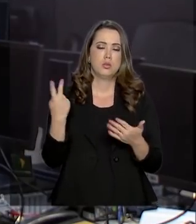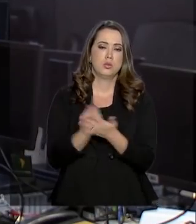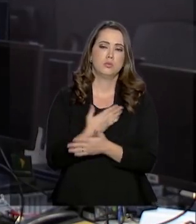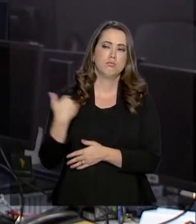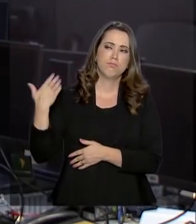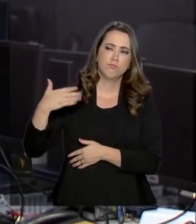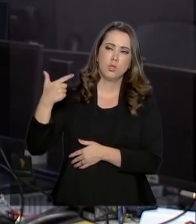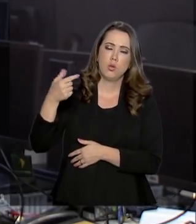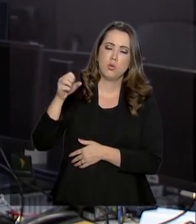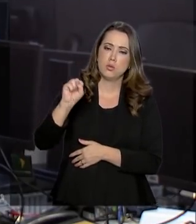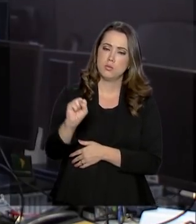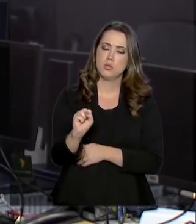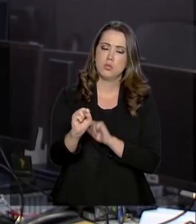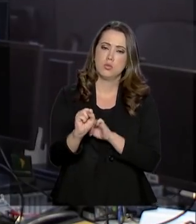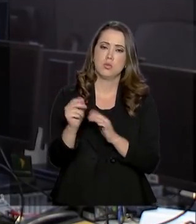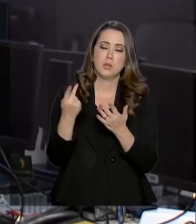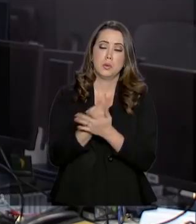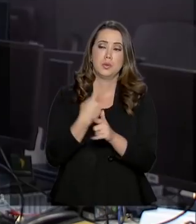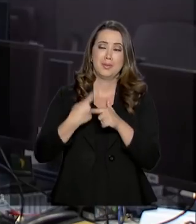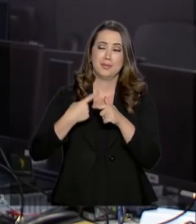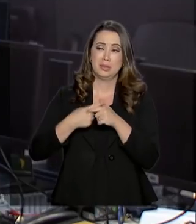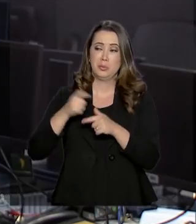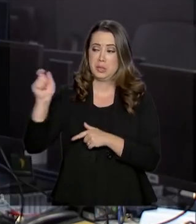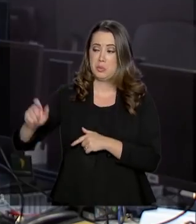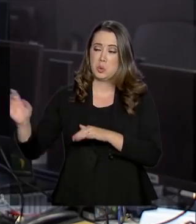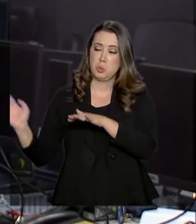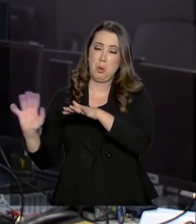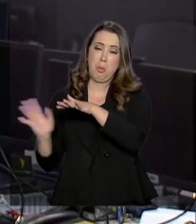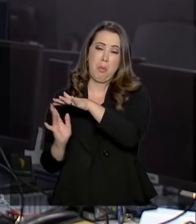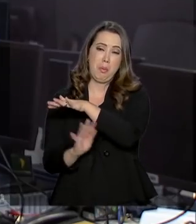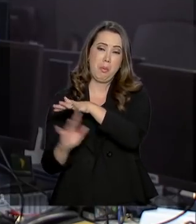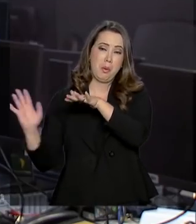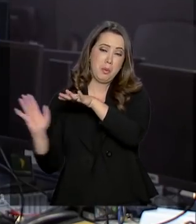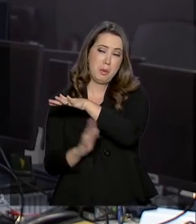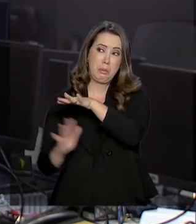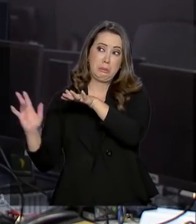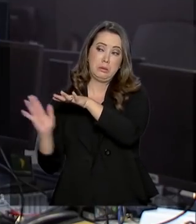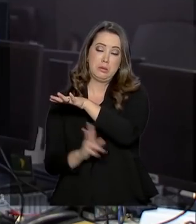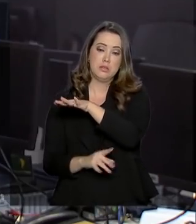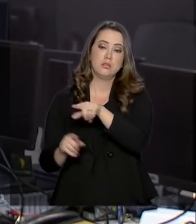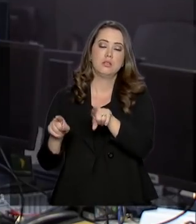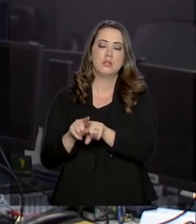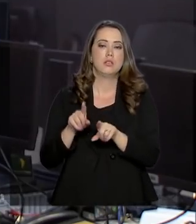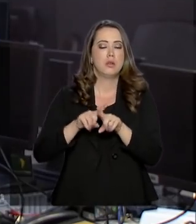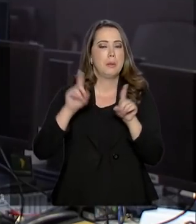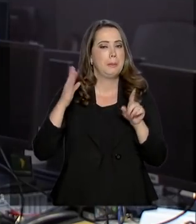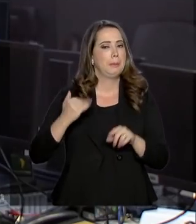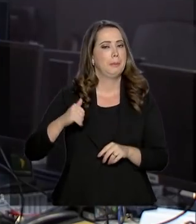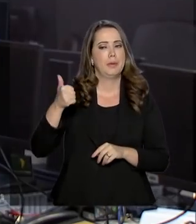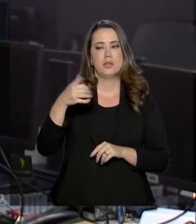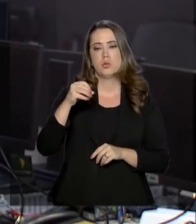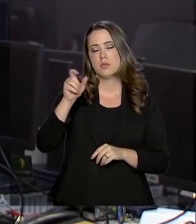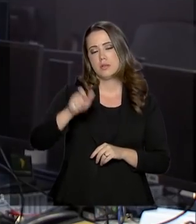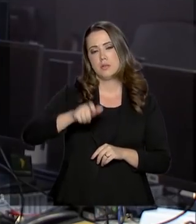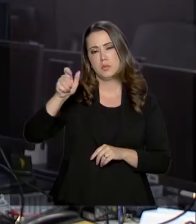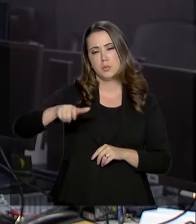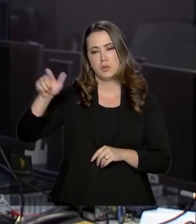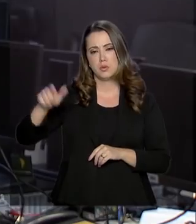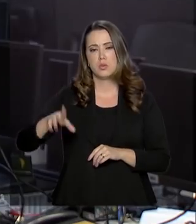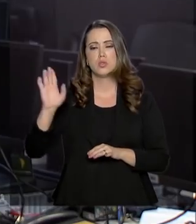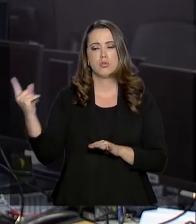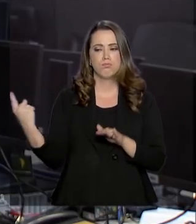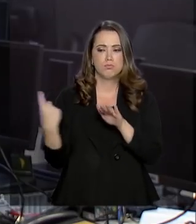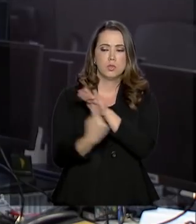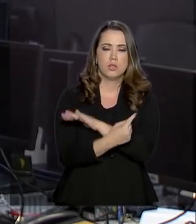2018 e é decorrente do fluxo migratório provocado pela crise humanitária da Venezuela. Mais de 100 mil venezuelanos já